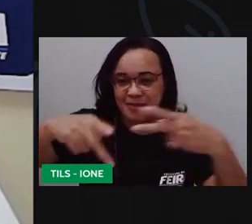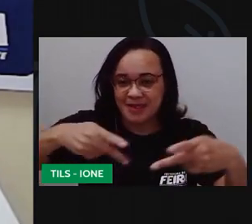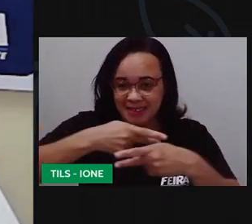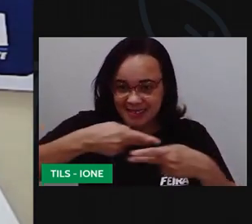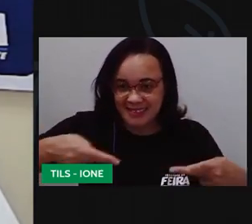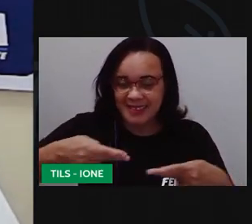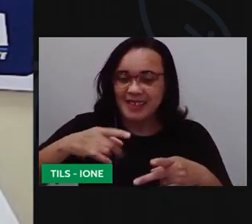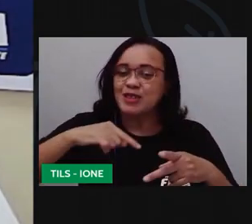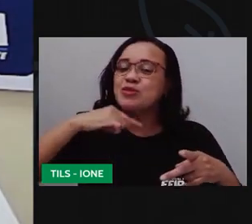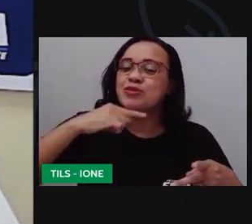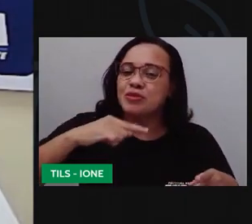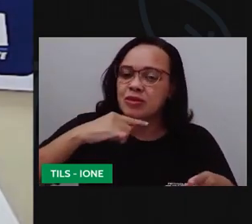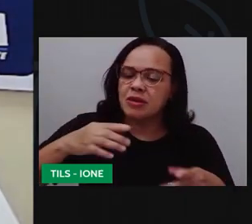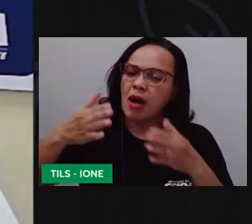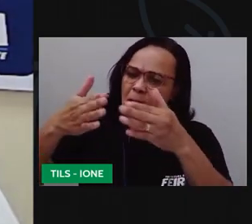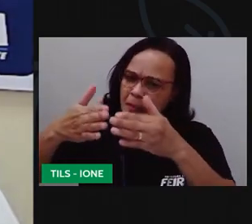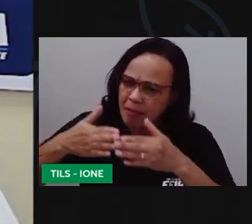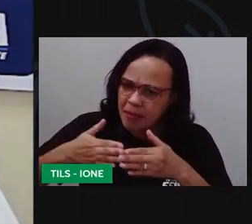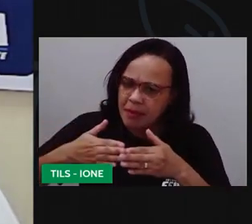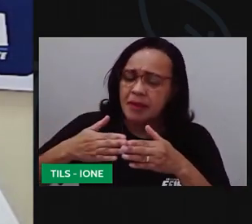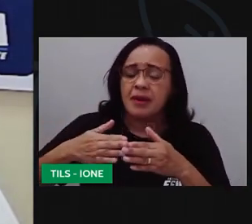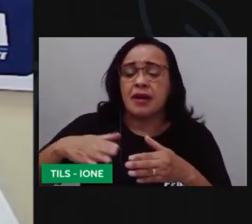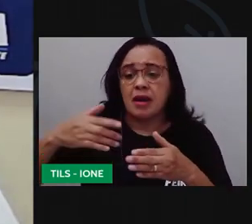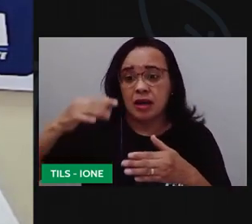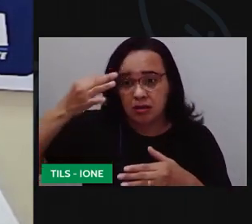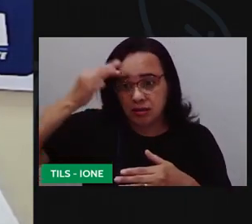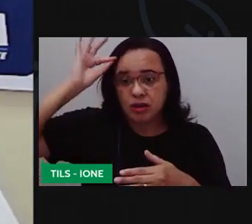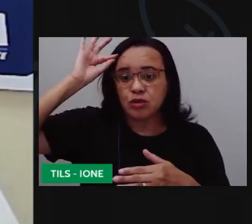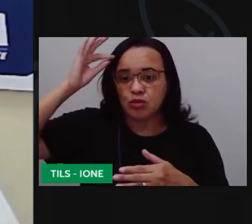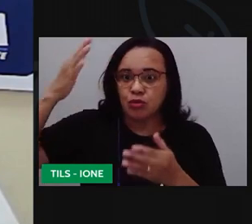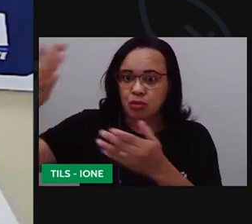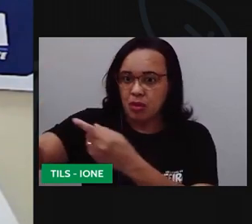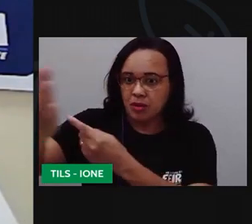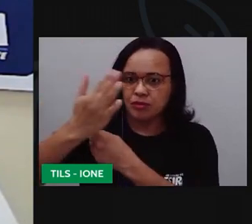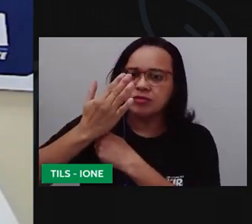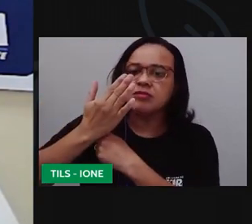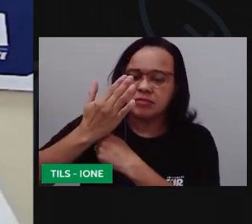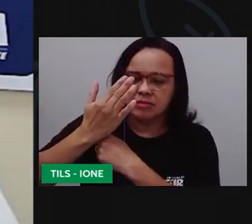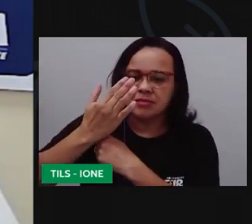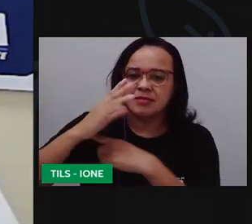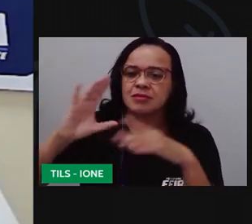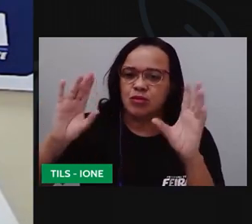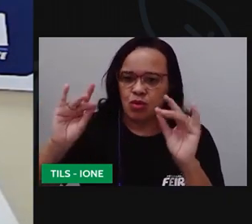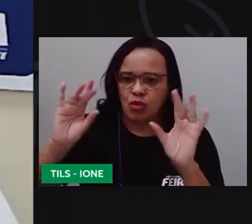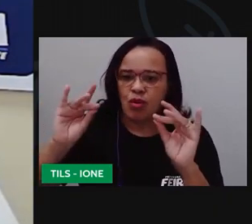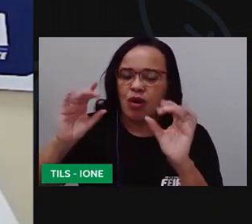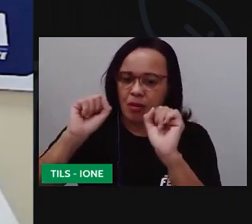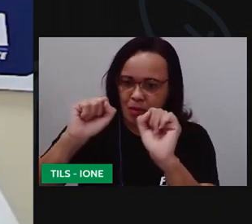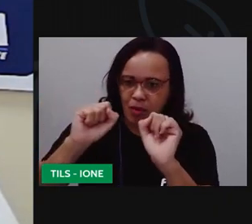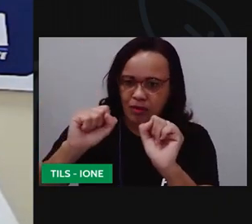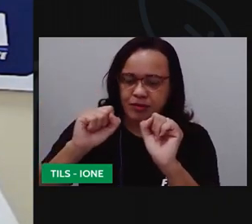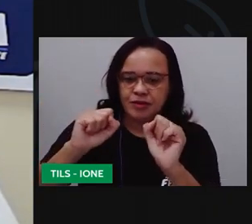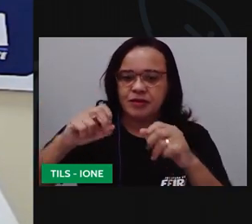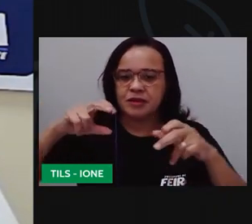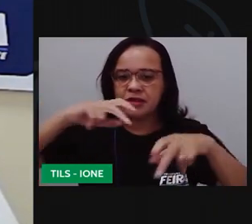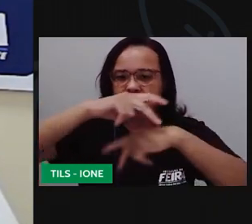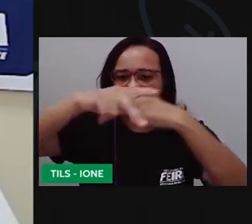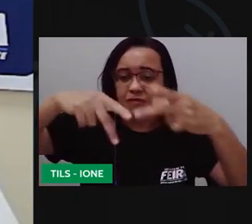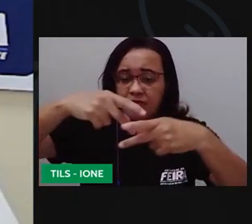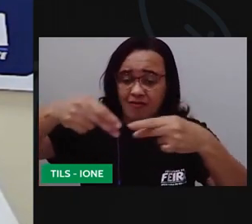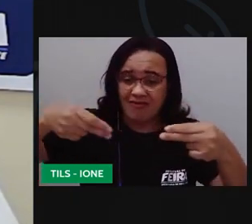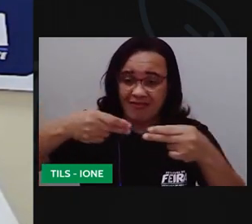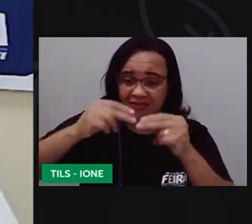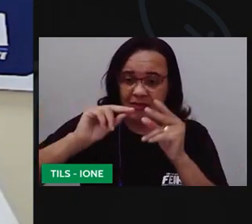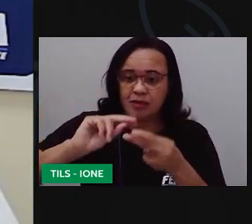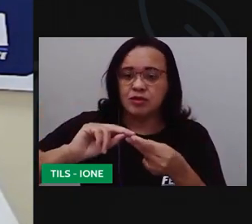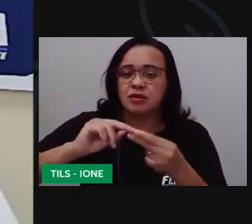dobrei e a mesma coisa posso usar colinha aqui? pode posso passar fita adesiva por fora? pode também